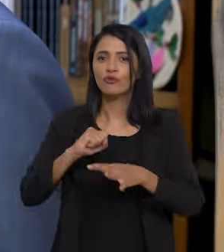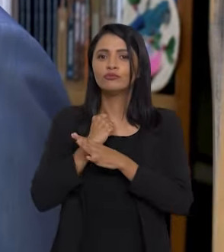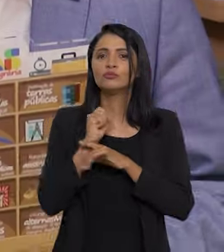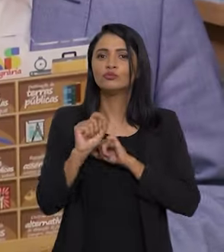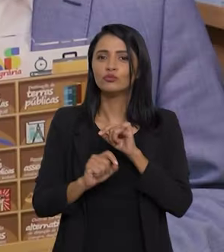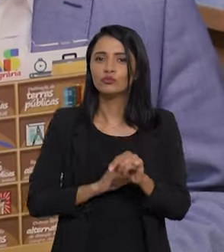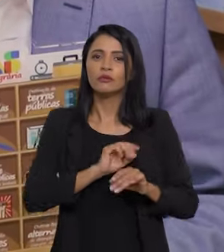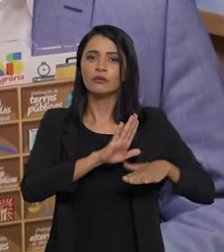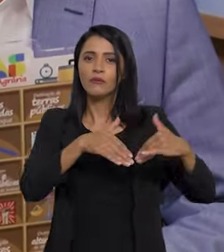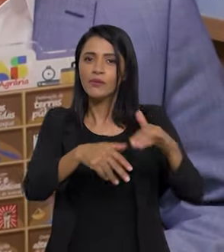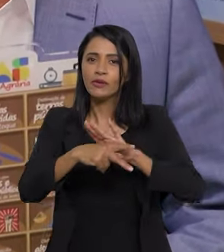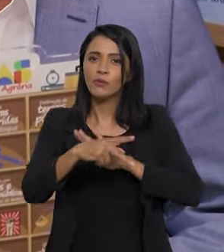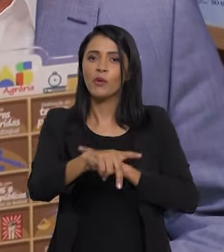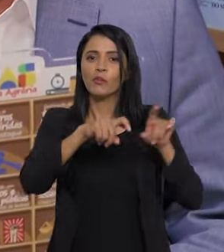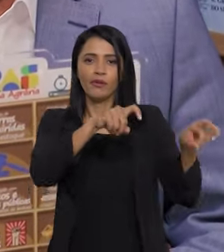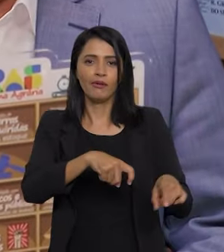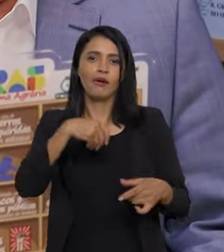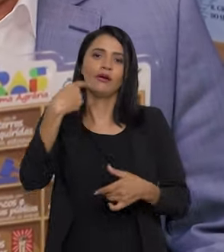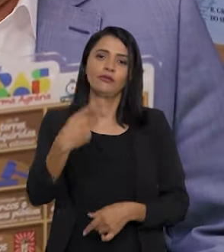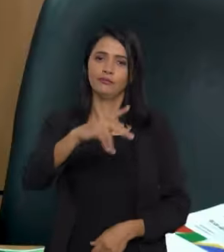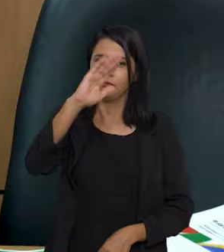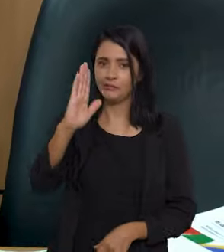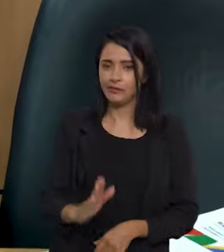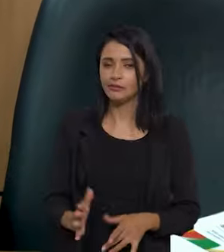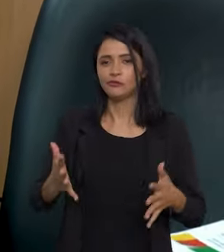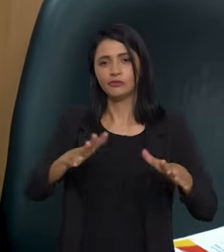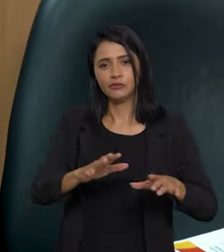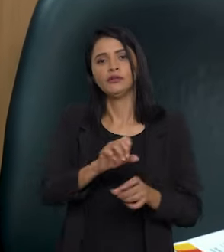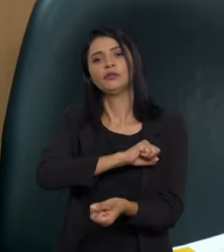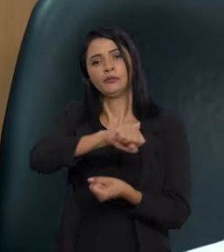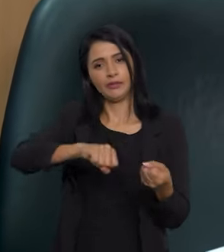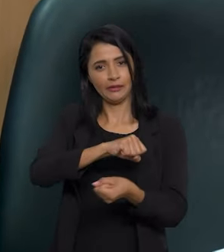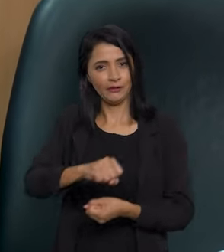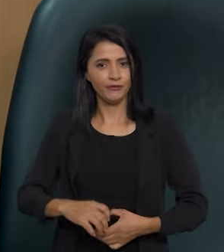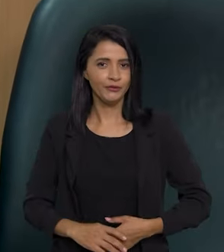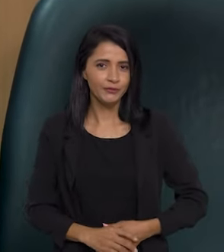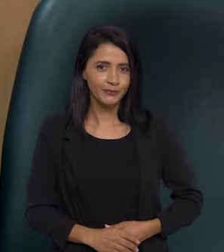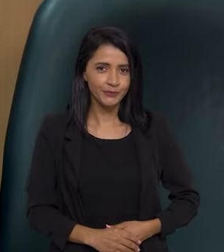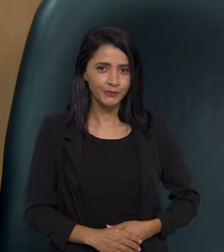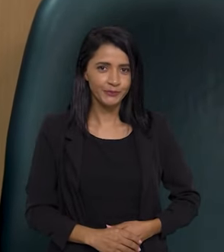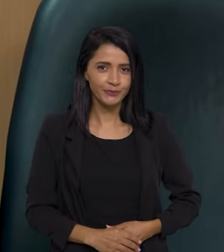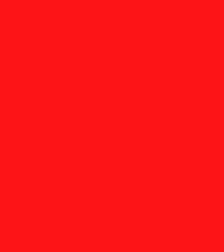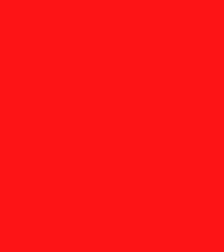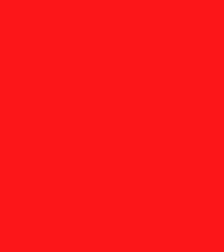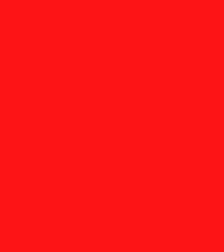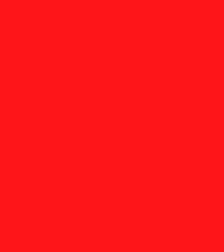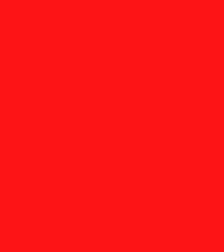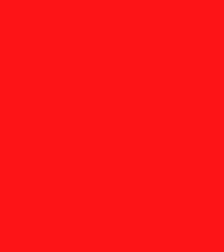esforço para garantir que o desenvolvimento agrário no Brasil seja inclusivo e sustentável.